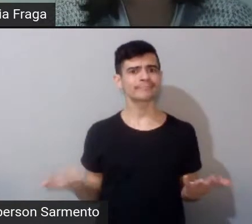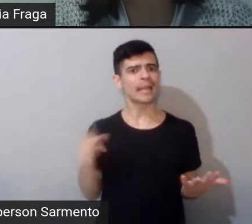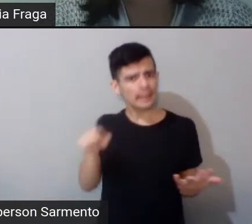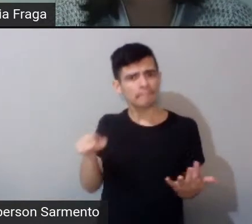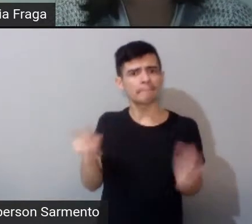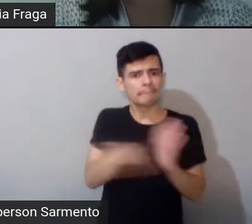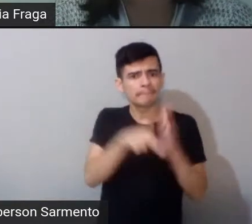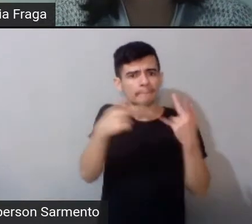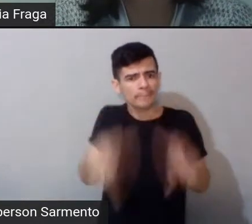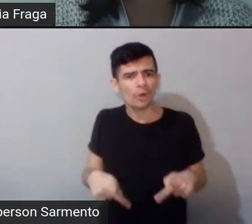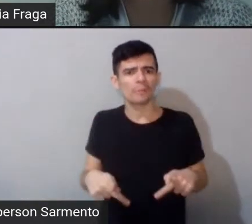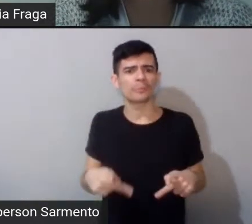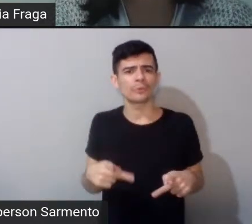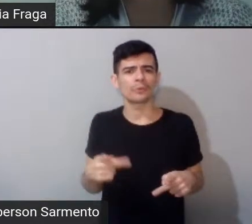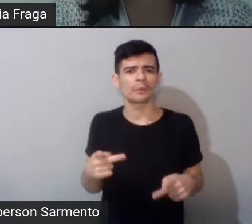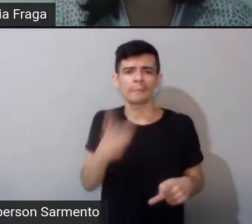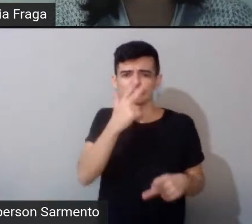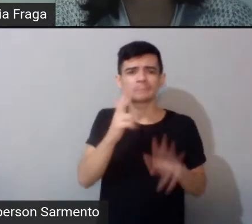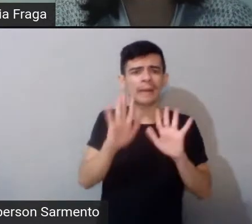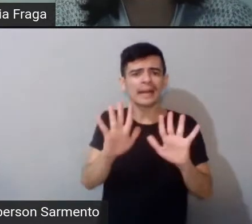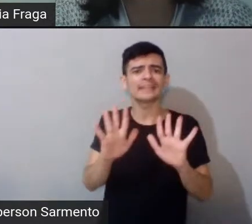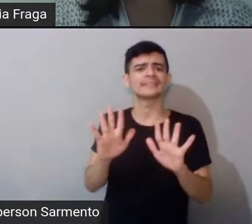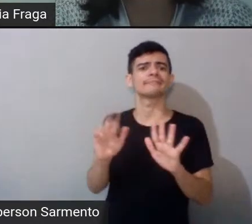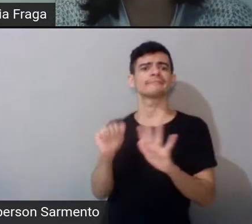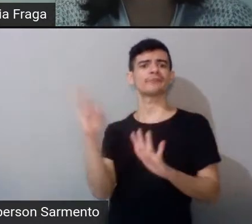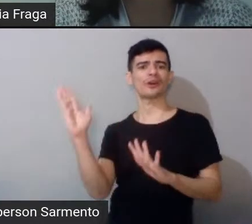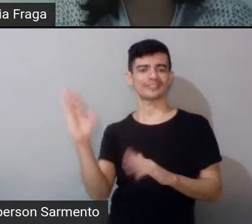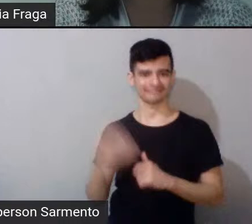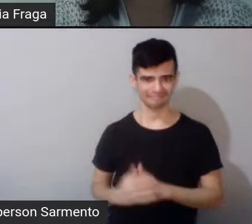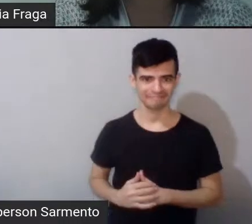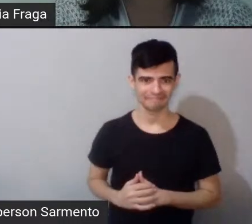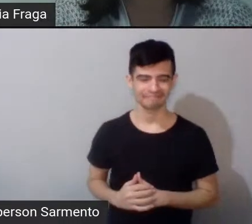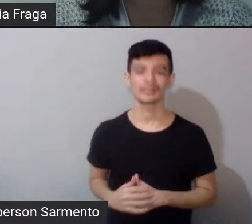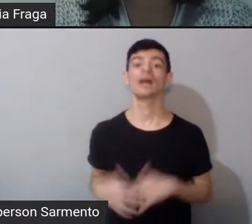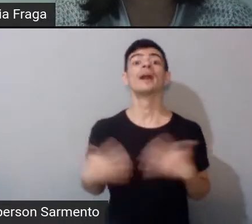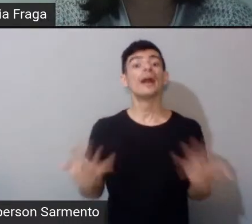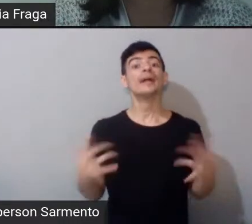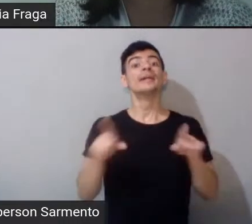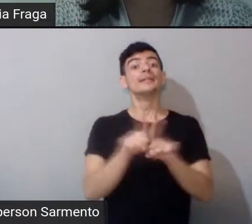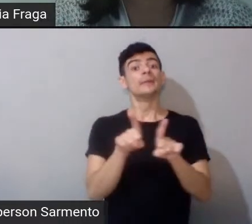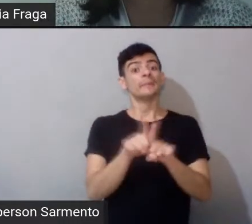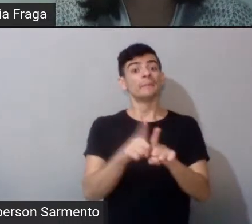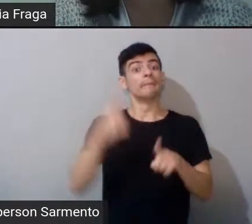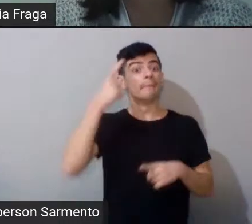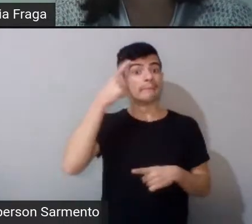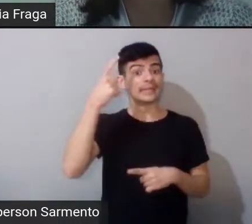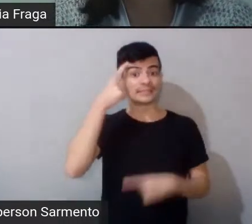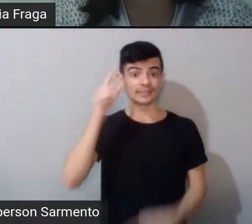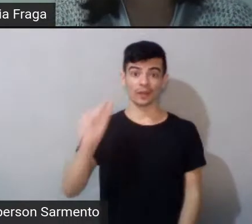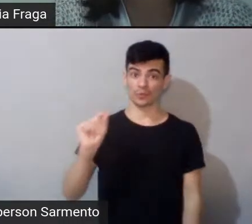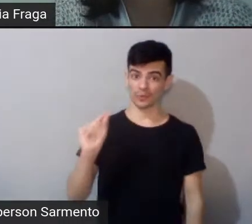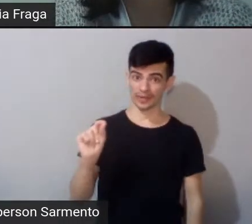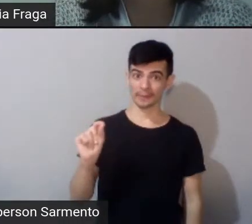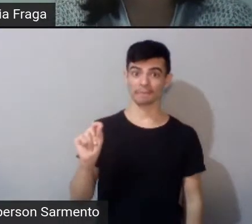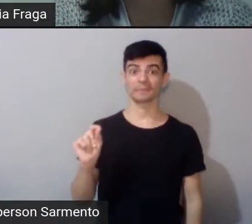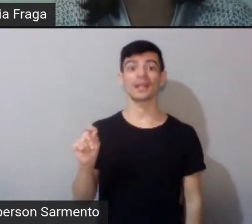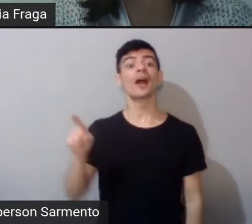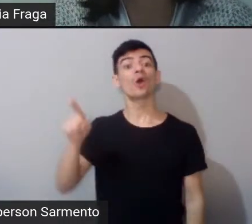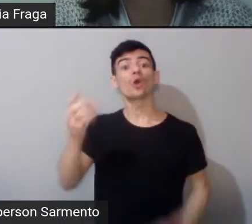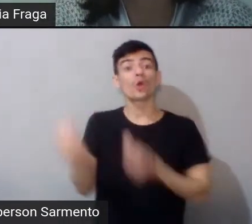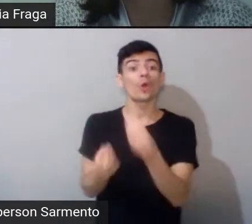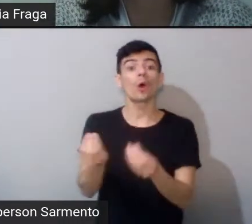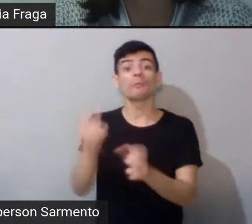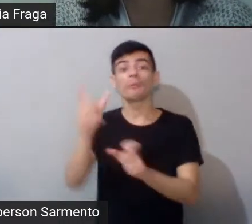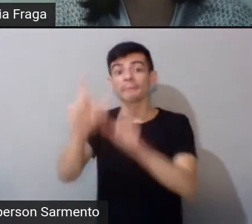comecei a pensar como o indígena fez essa reterritorialização, dessa desterritorialização, a